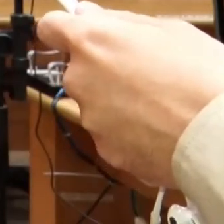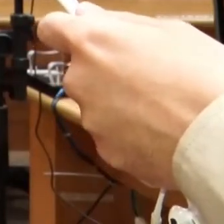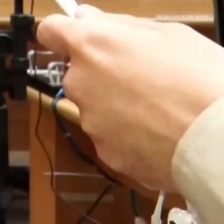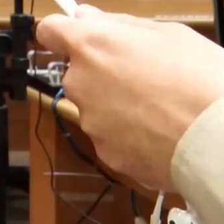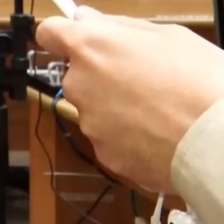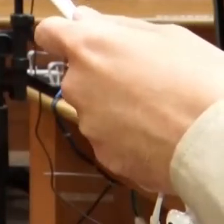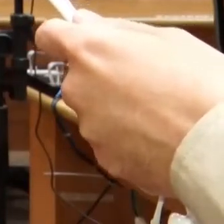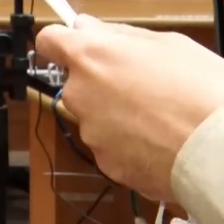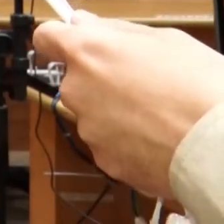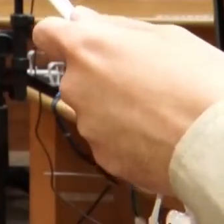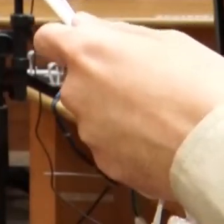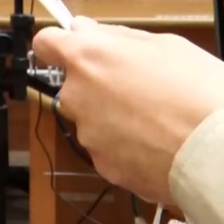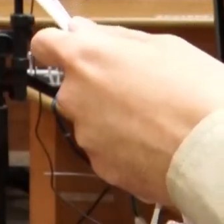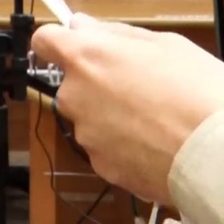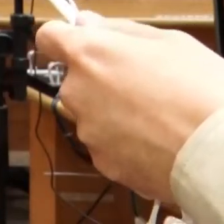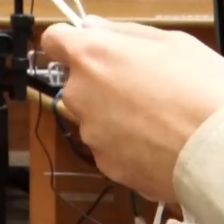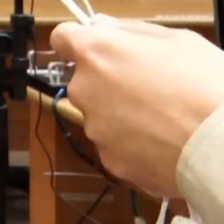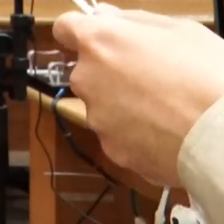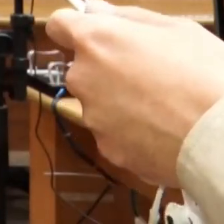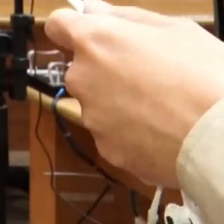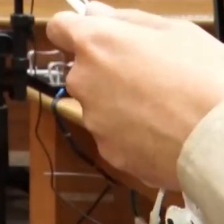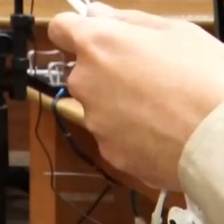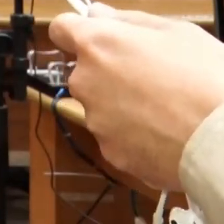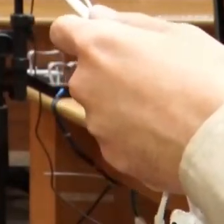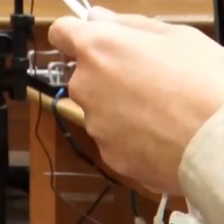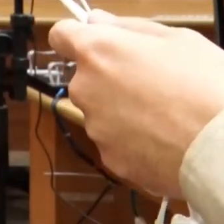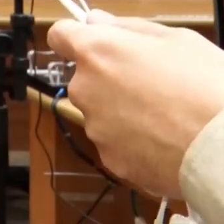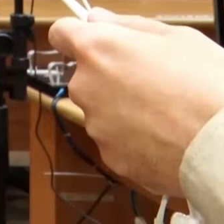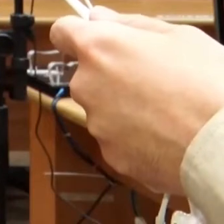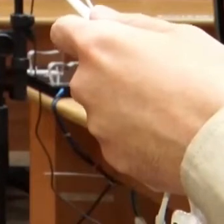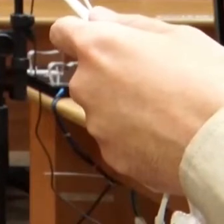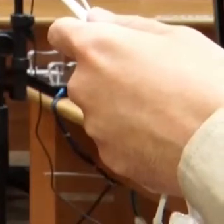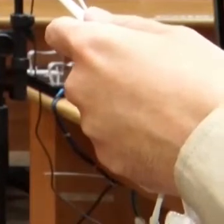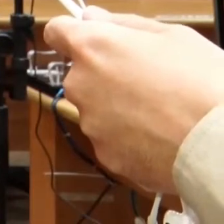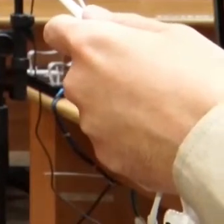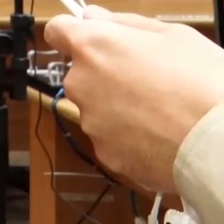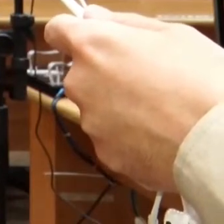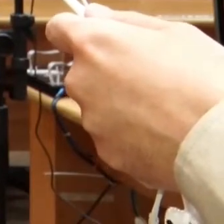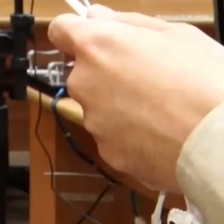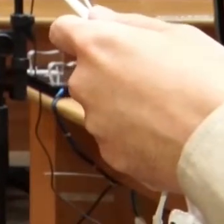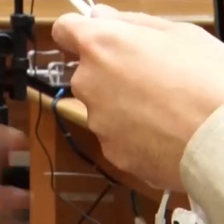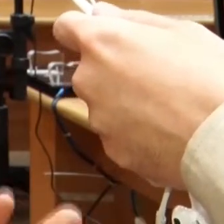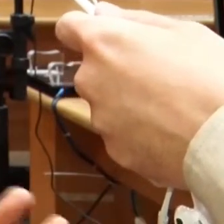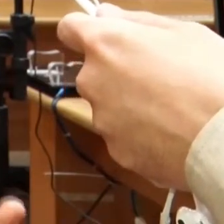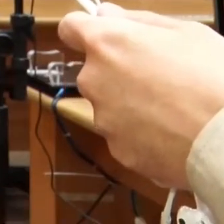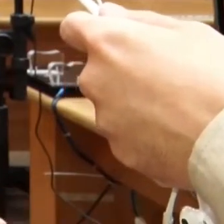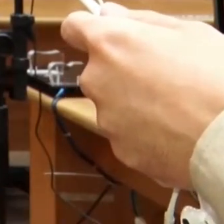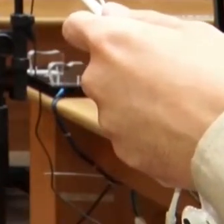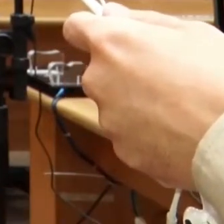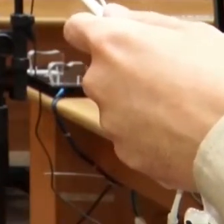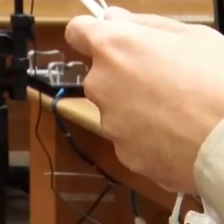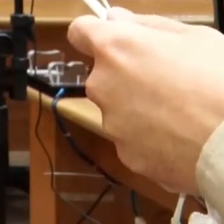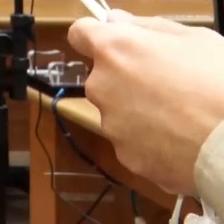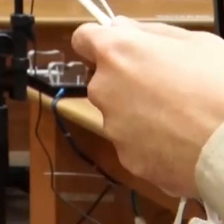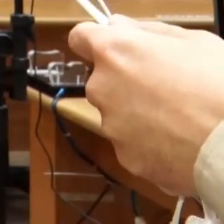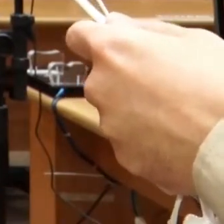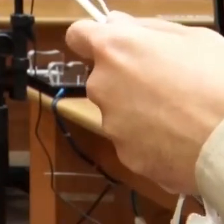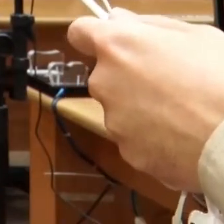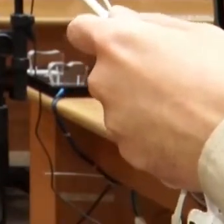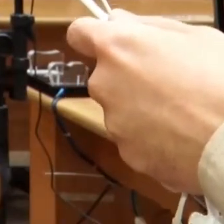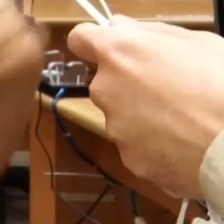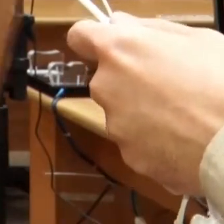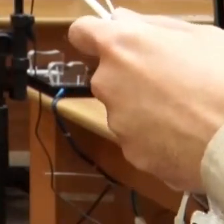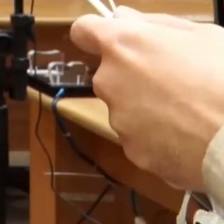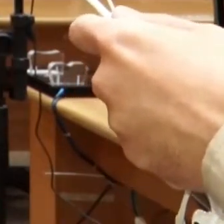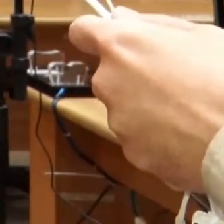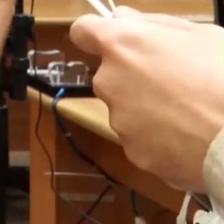Então, estou protocolando um projeto de lei que vai dizer que tem que ser diminuído esse tempo de espera, no máximo 30 minutos, porque o que a gente está vendo